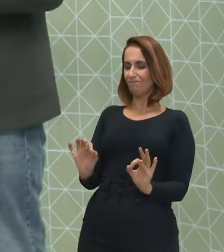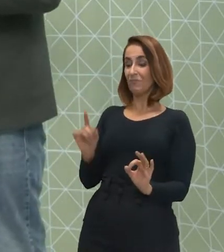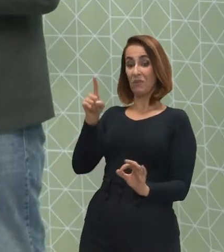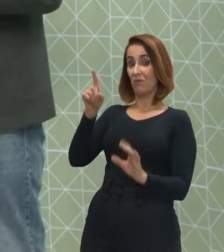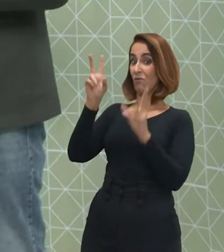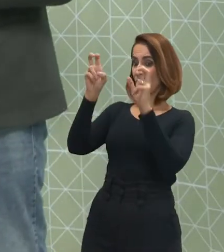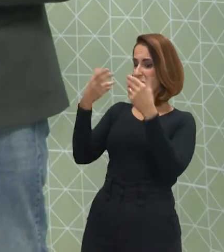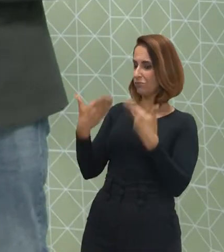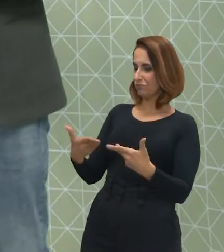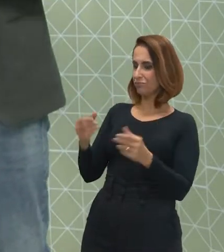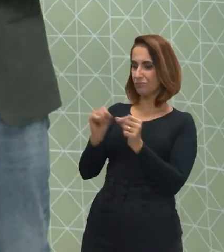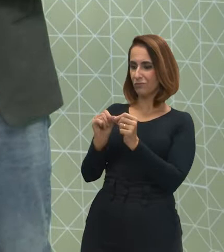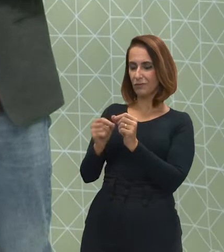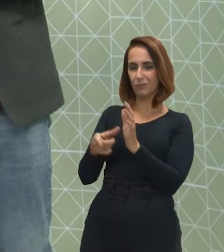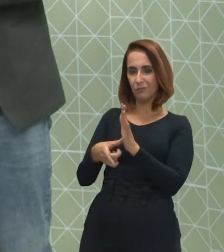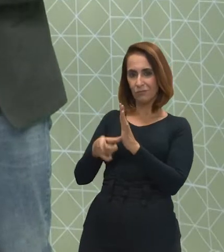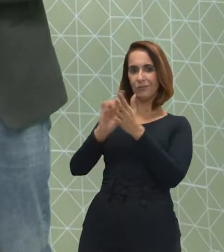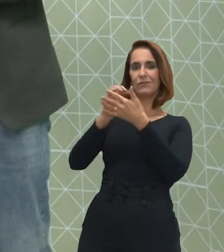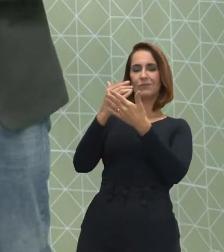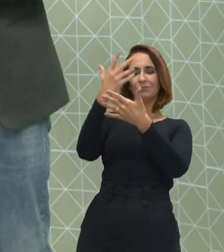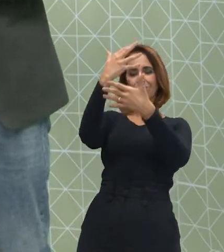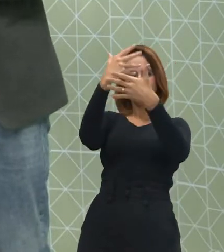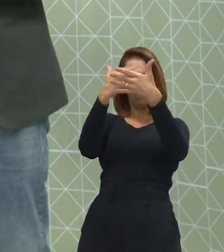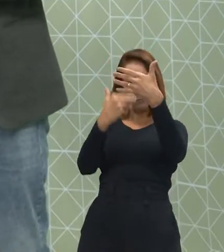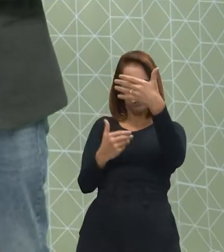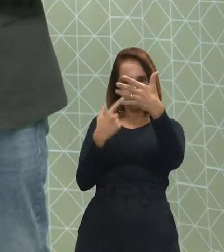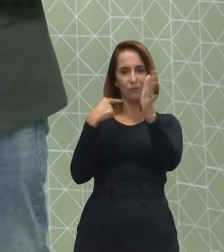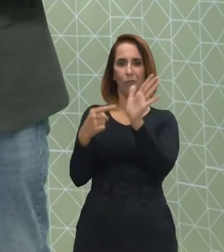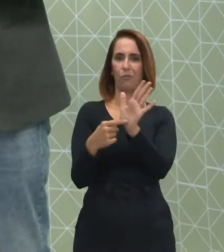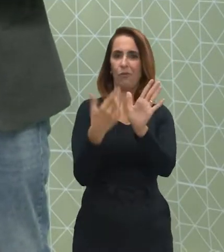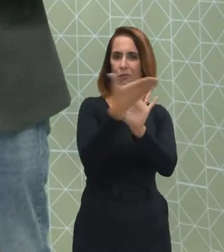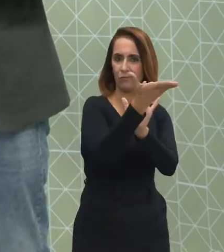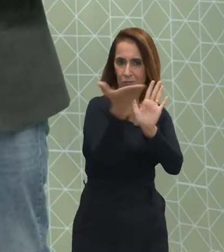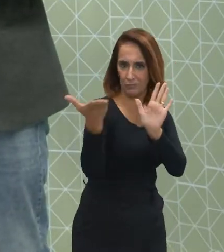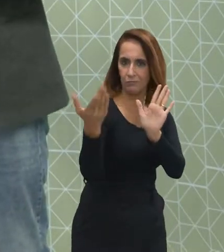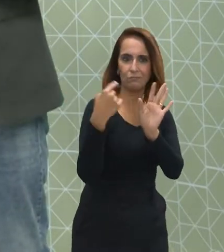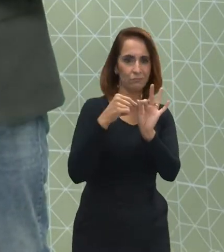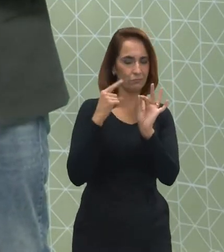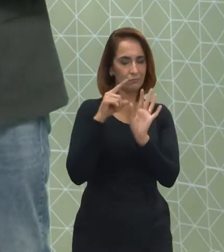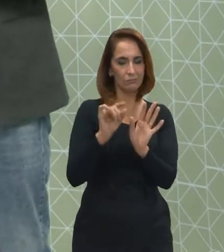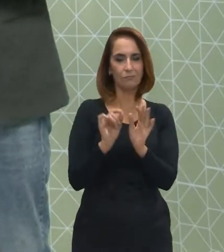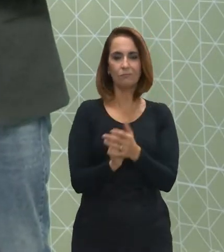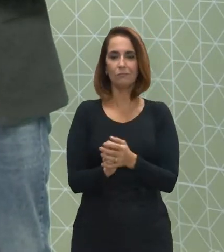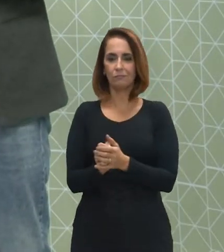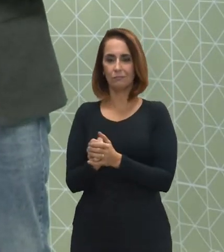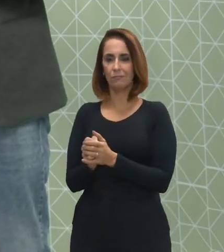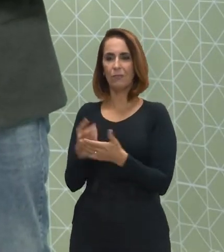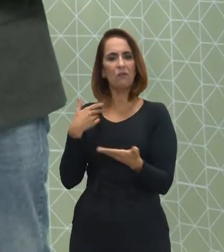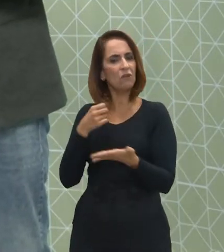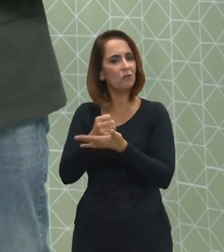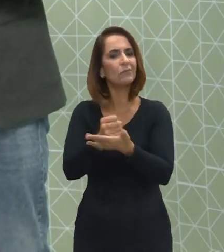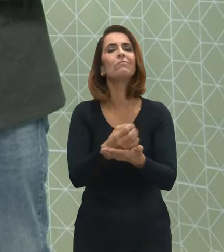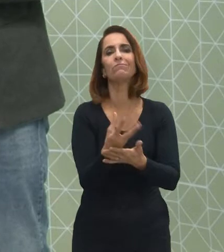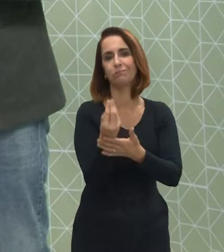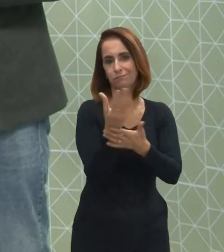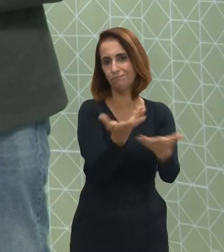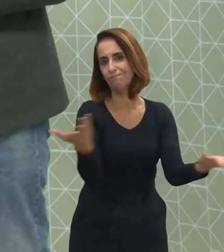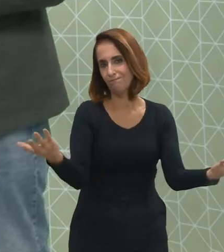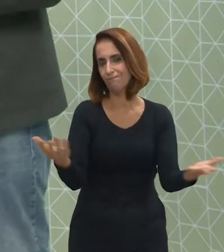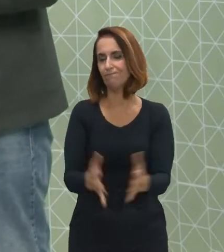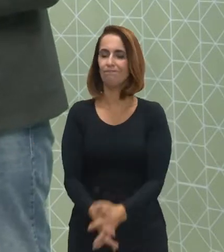tópicos que nós fizemos através desse slide que acabei de mostrar, acabamos de mostrar, vai ajudar bastante.